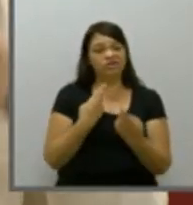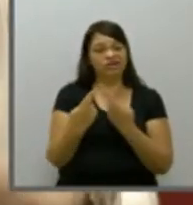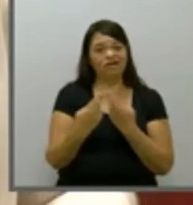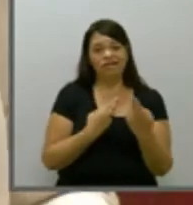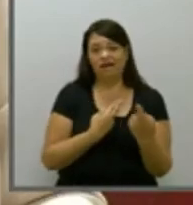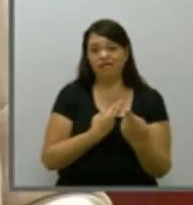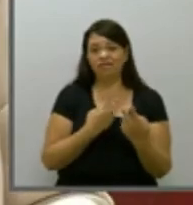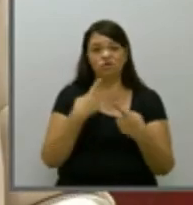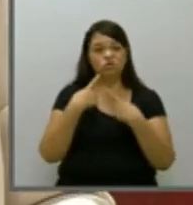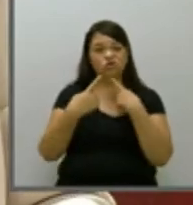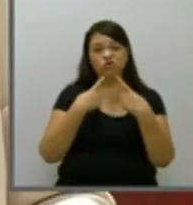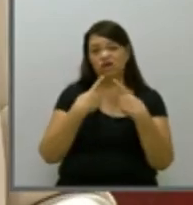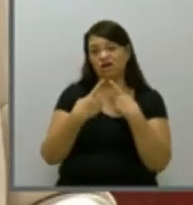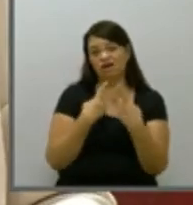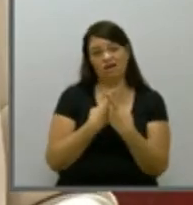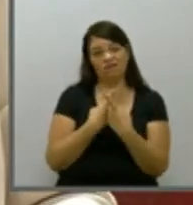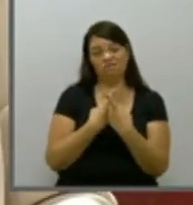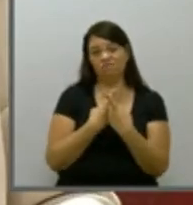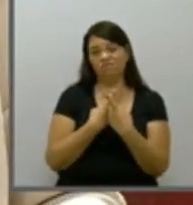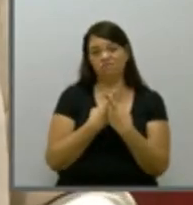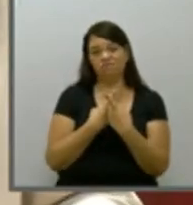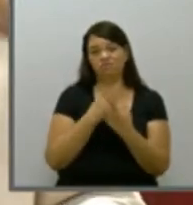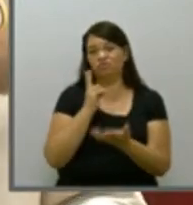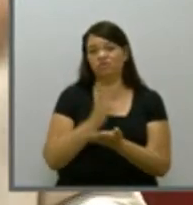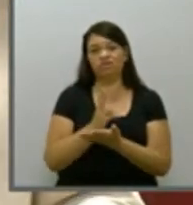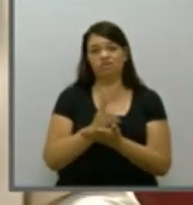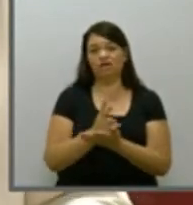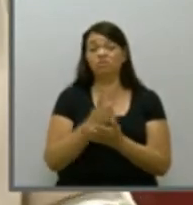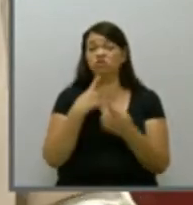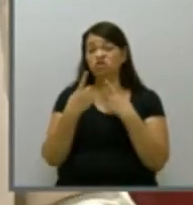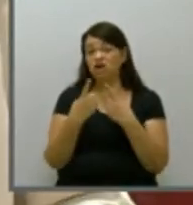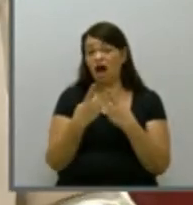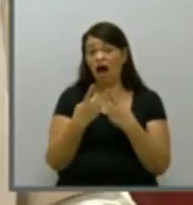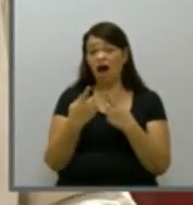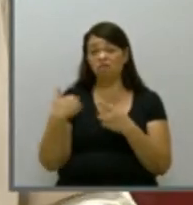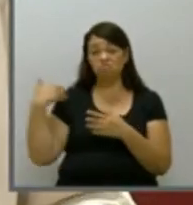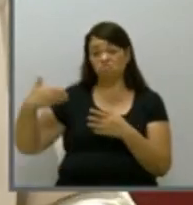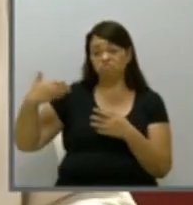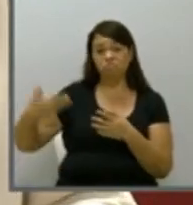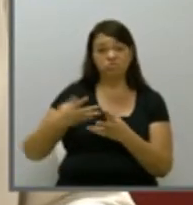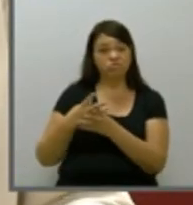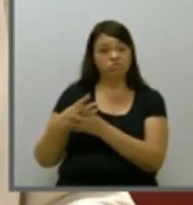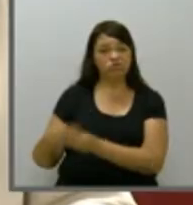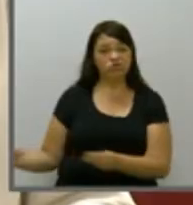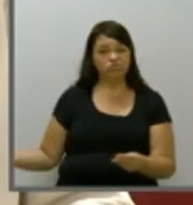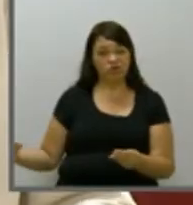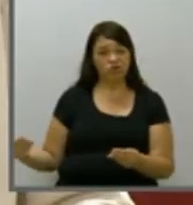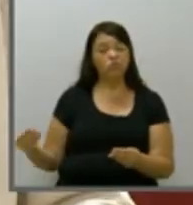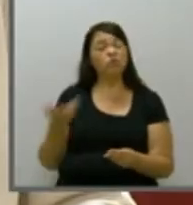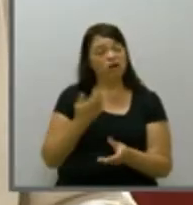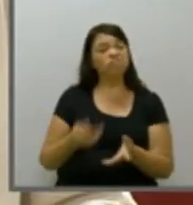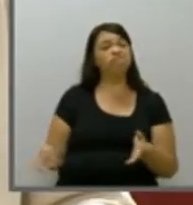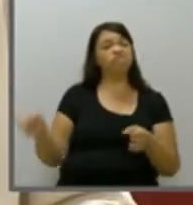relação de diálogo Rafael diálogo esse que esteve ausente nesses últimos quatro anos faremos uma construção coletiva